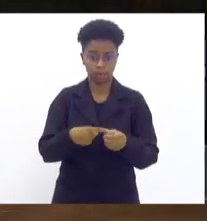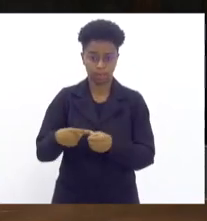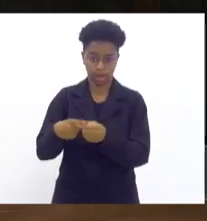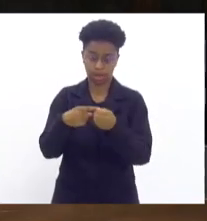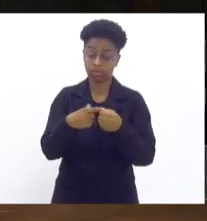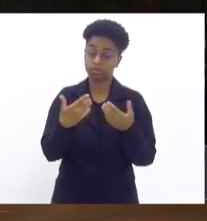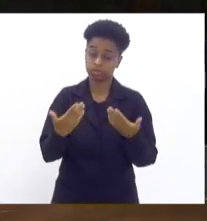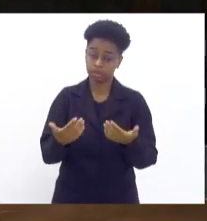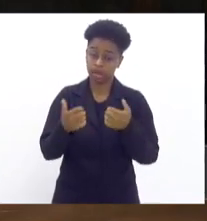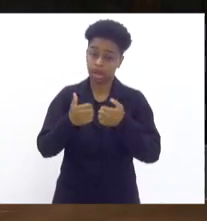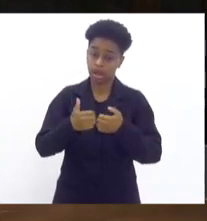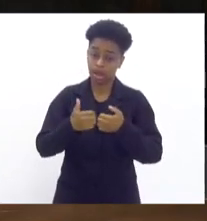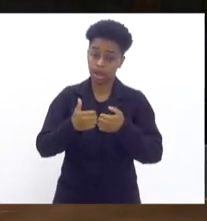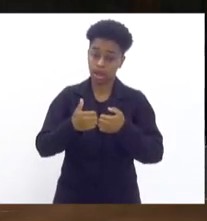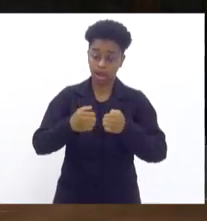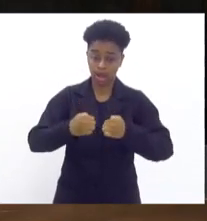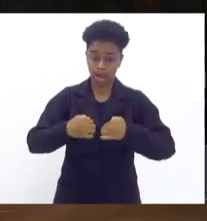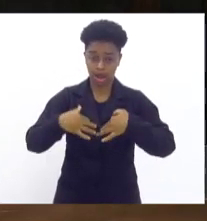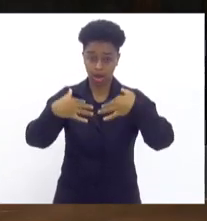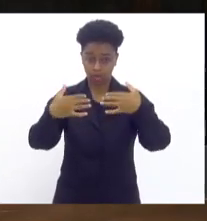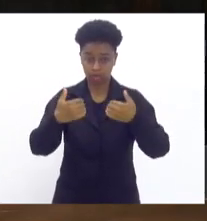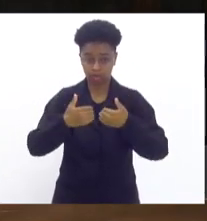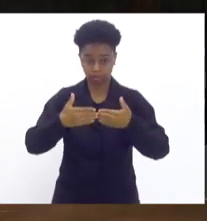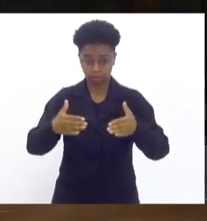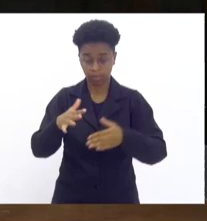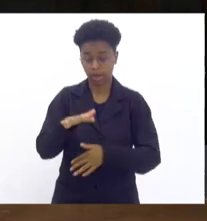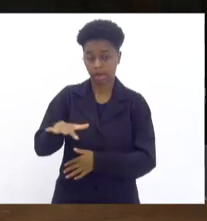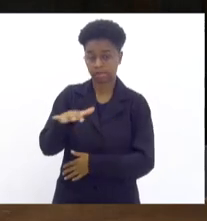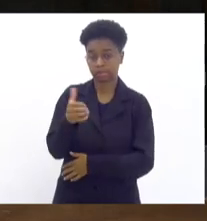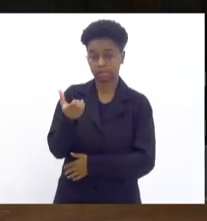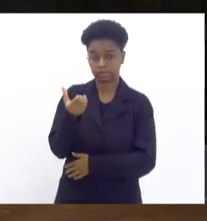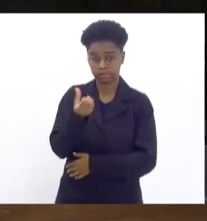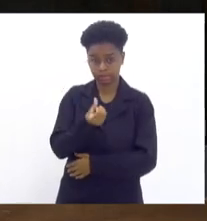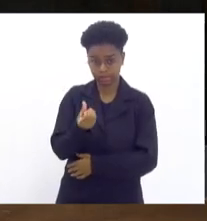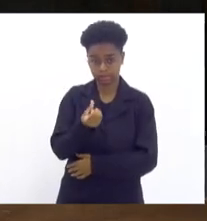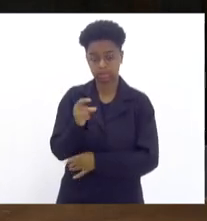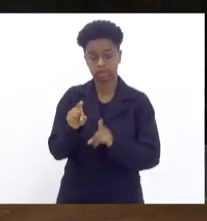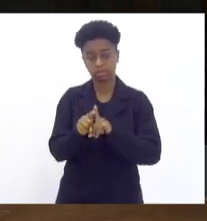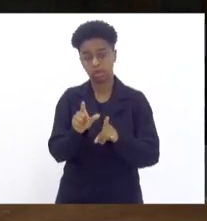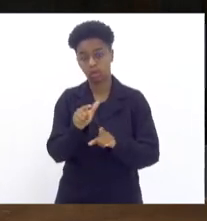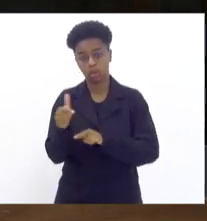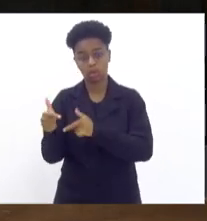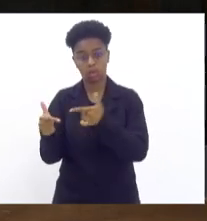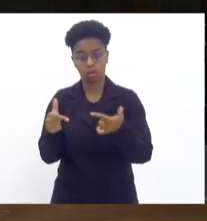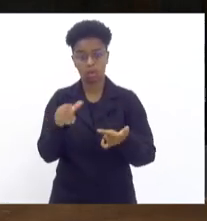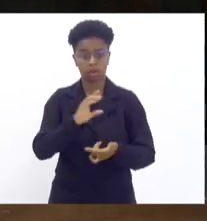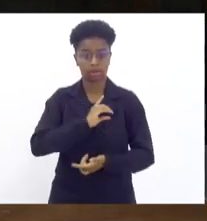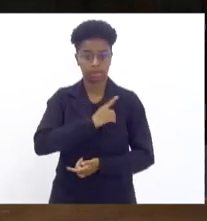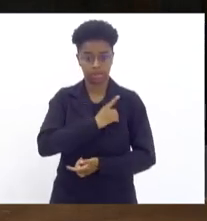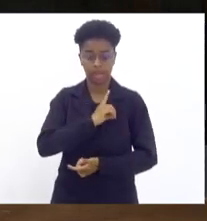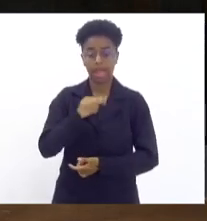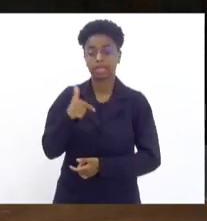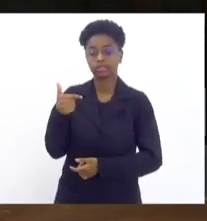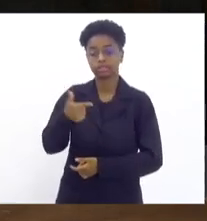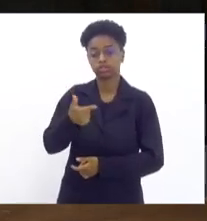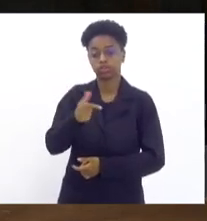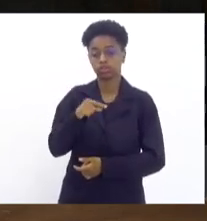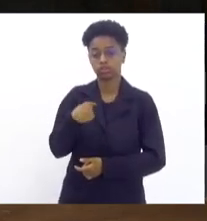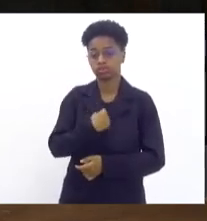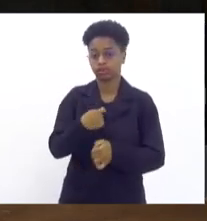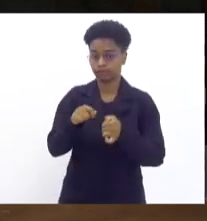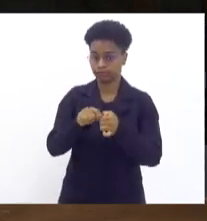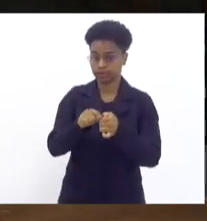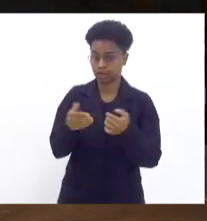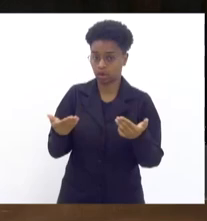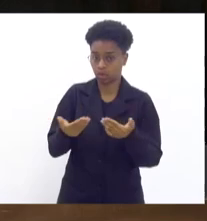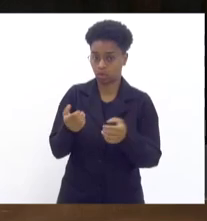audiência pública na área do 16º e de outras delegacias é a segunda audiência pública que nós estamos fazendo